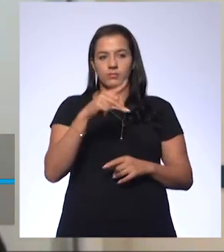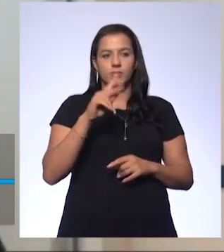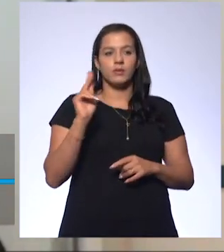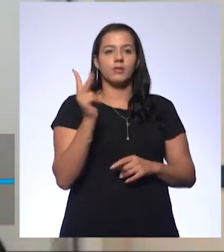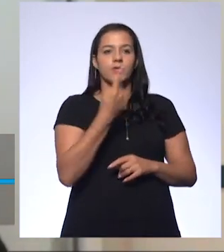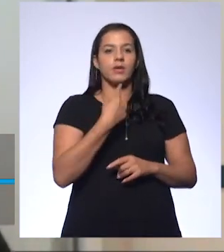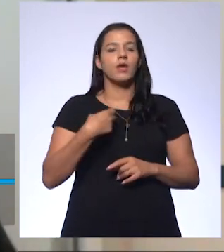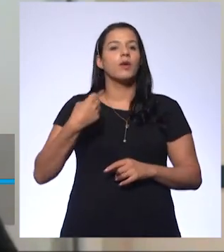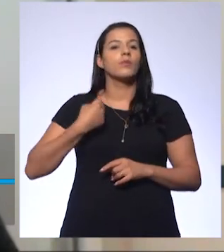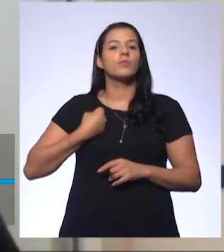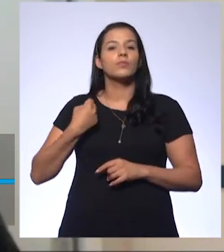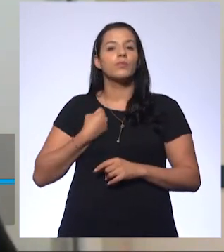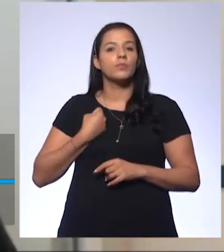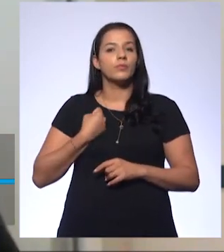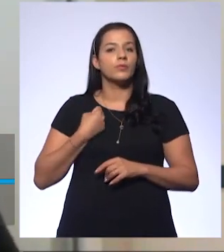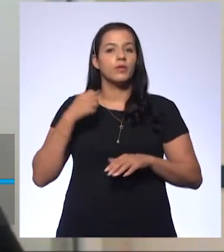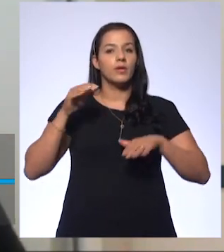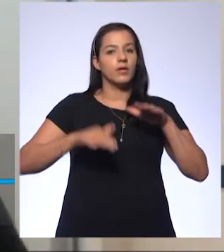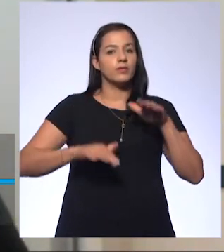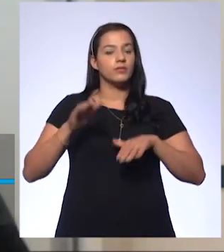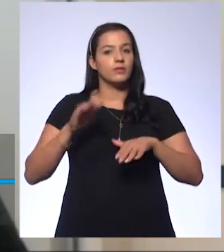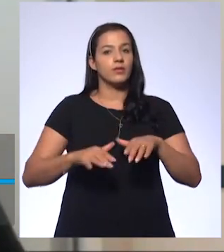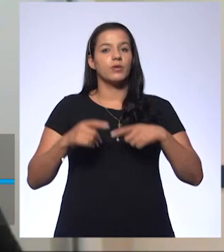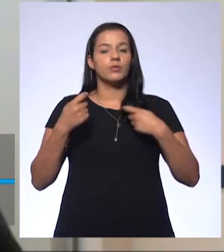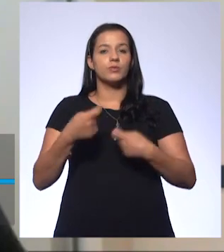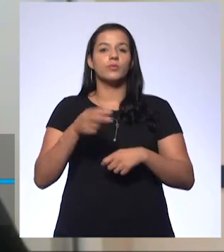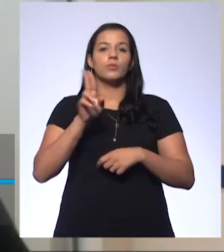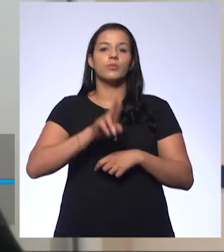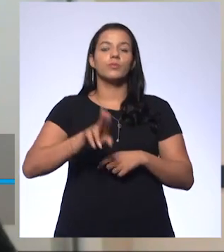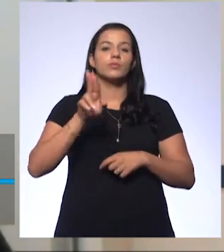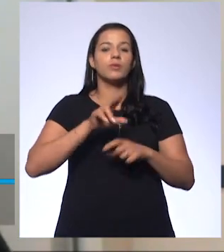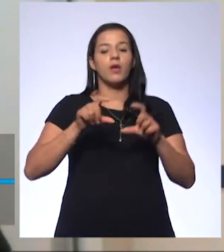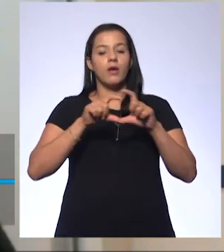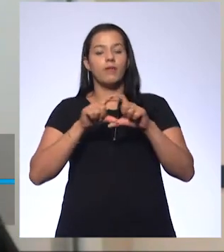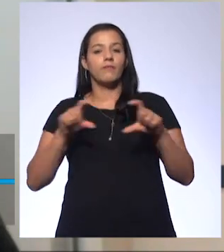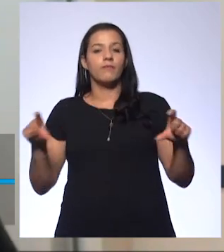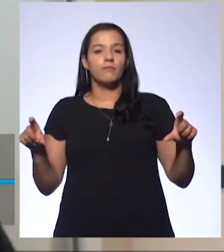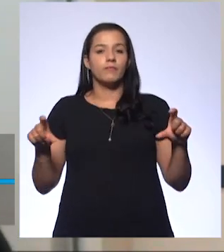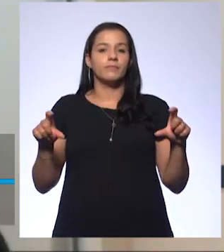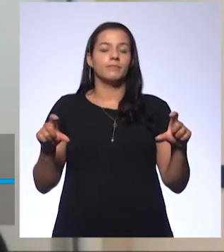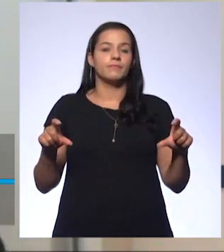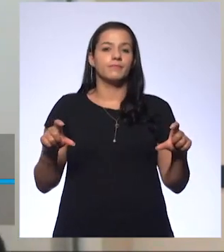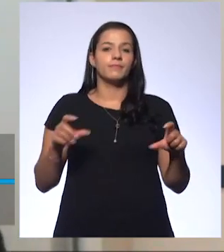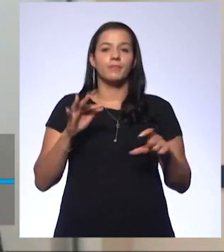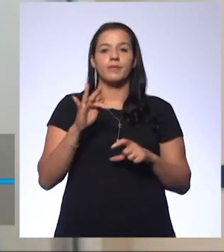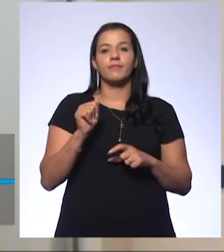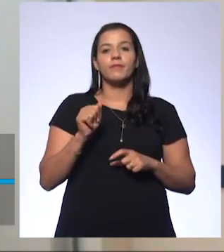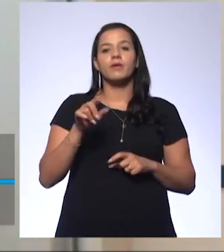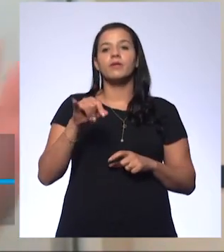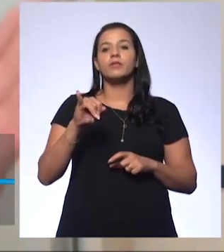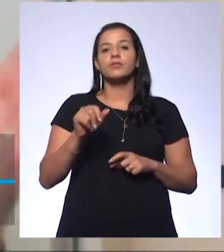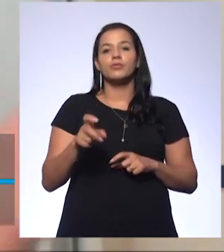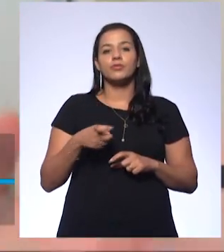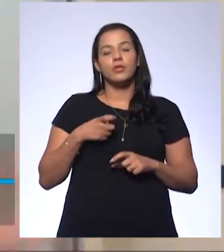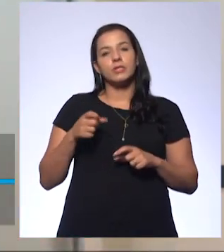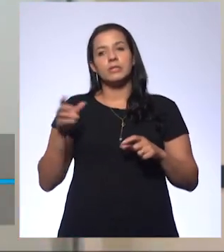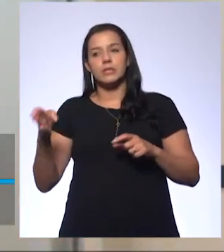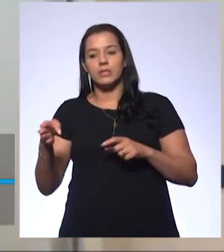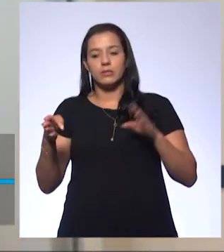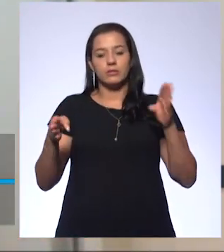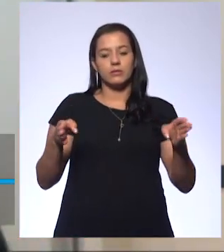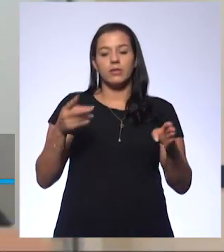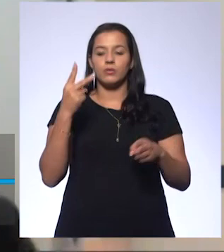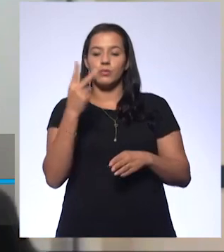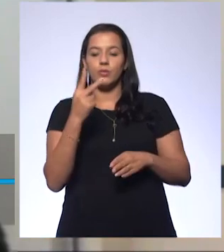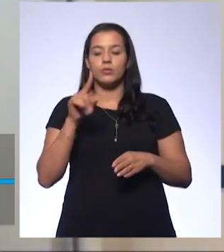o número. A gente vai encontrar a faixa de pH. Então, eu vou saber se ele está entre 2 e